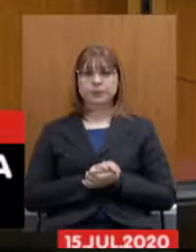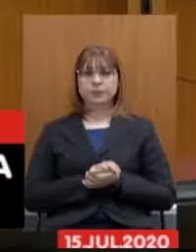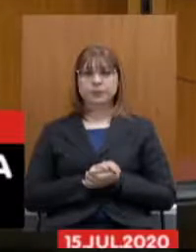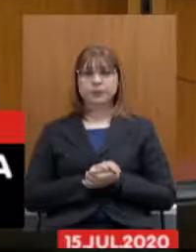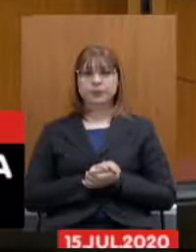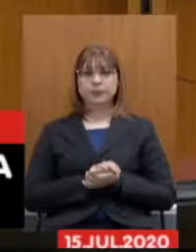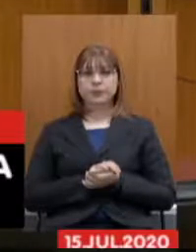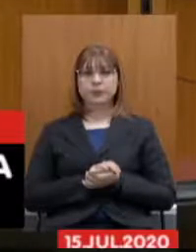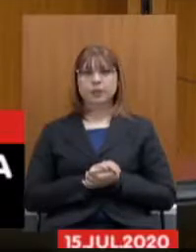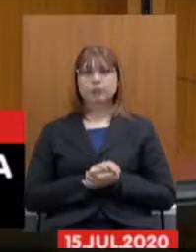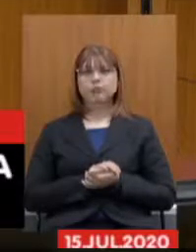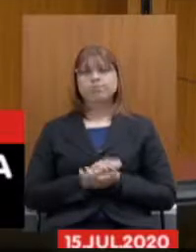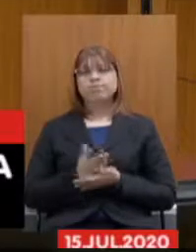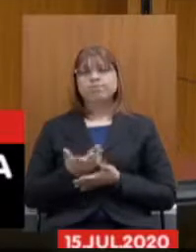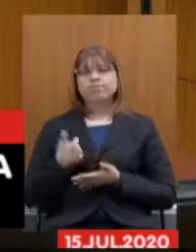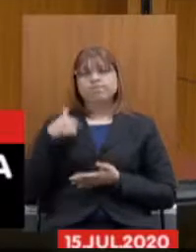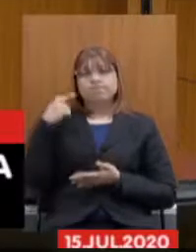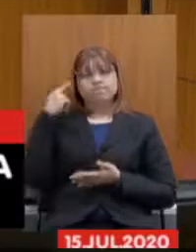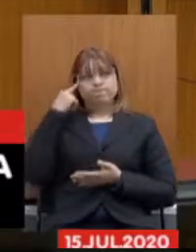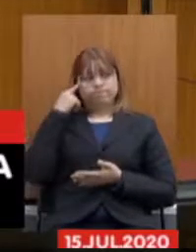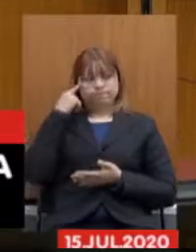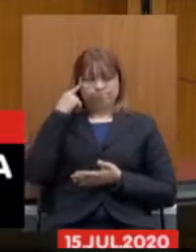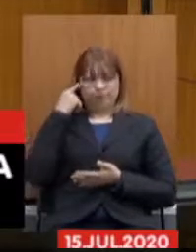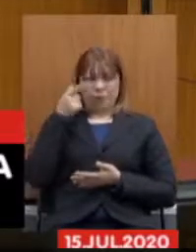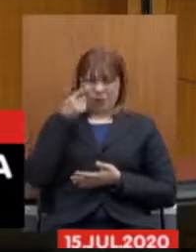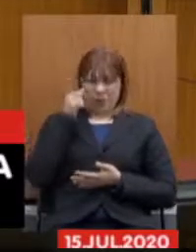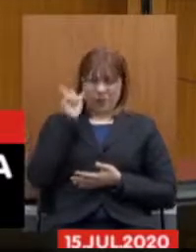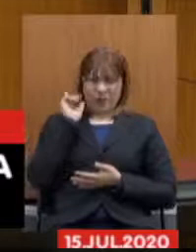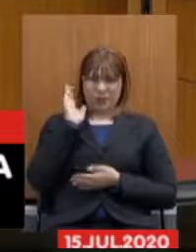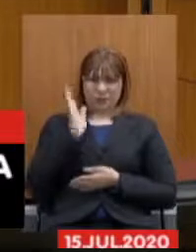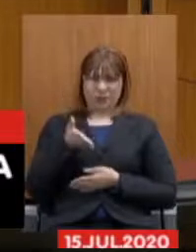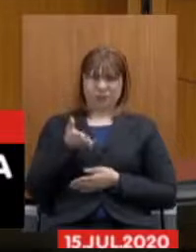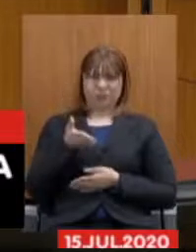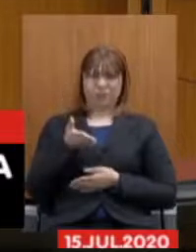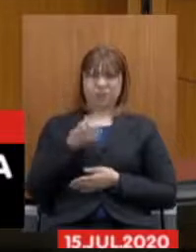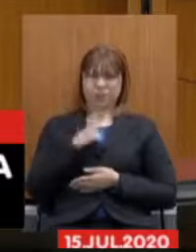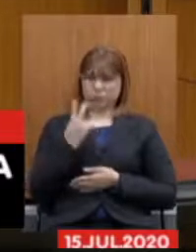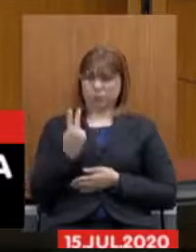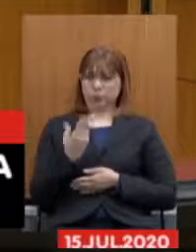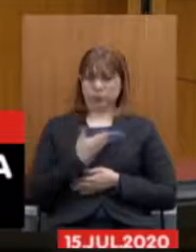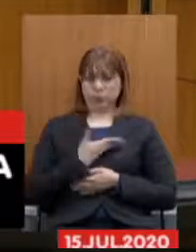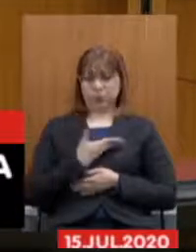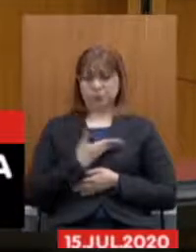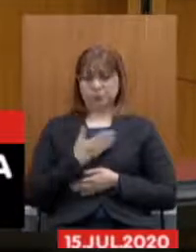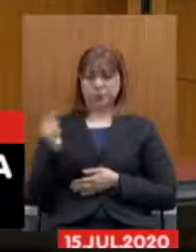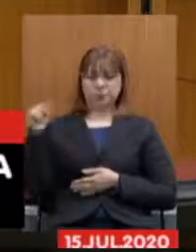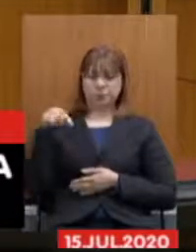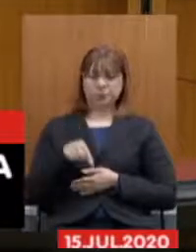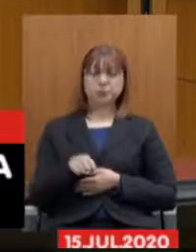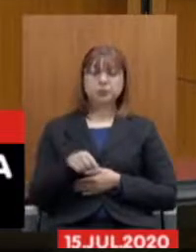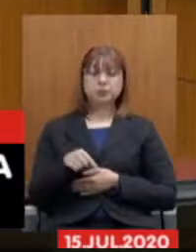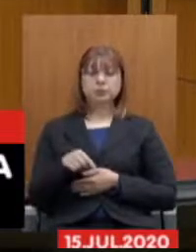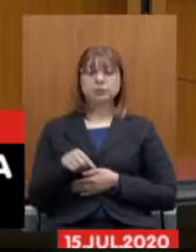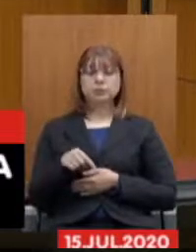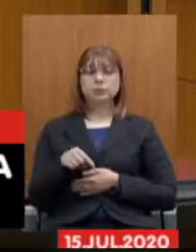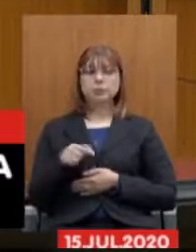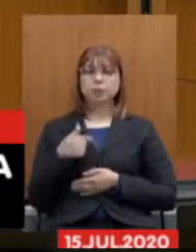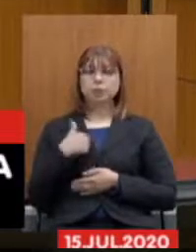Eu penso o seguinte, ontem teve fala de dois colegas aqui que muito me